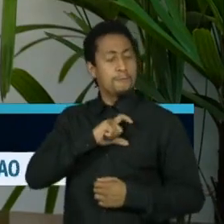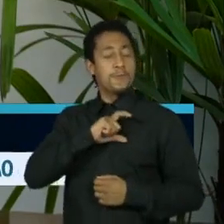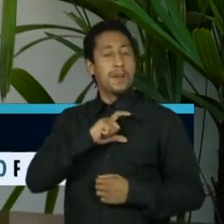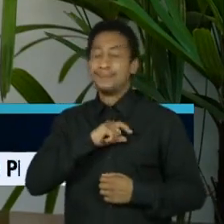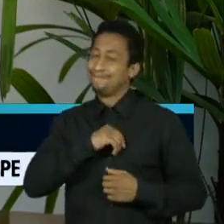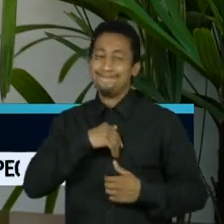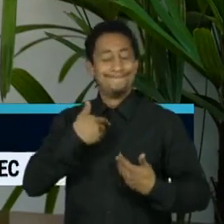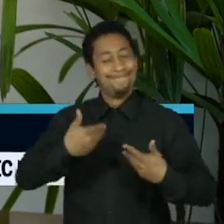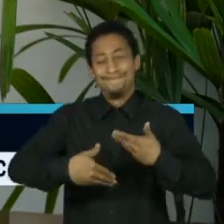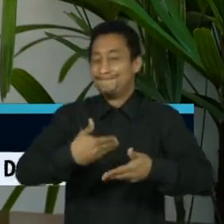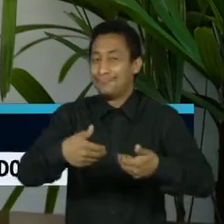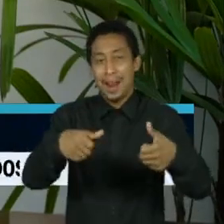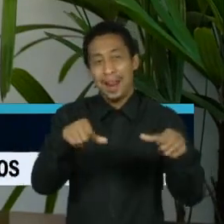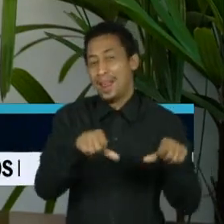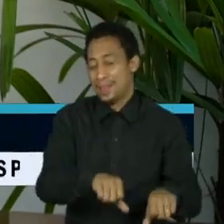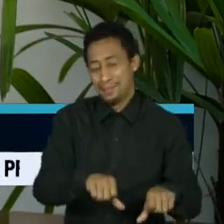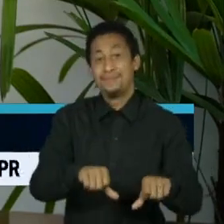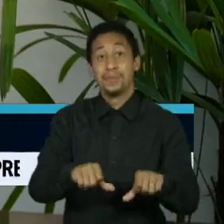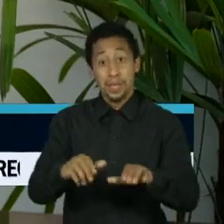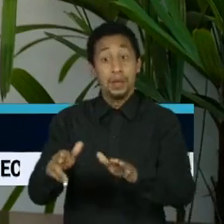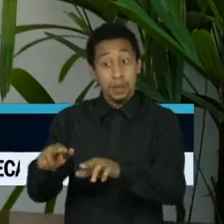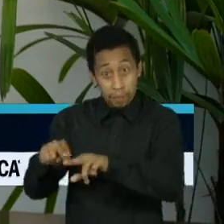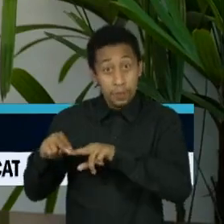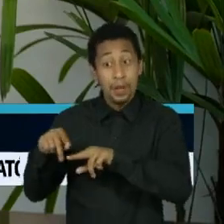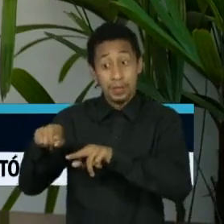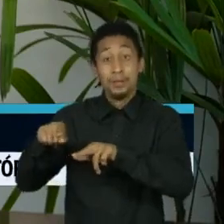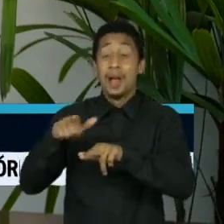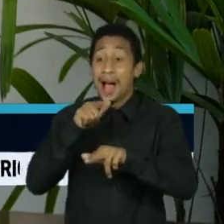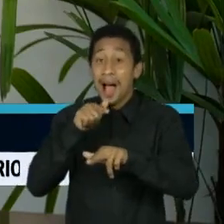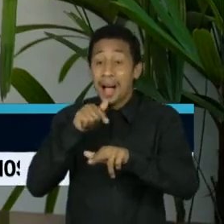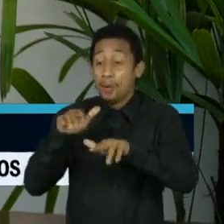gerados, do que o que está acontecendo agora em função da crise hídrica e energética.